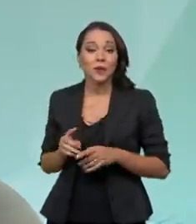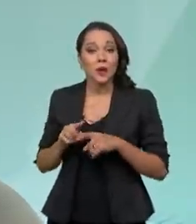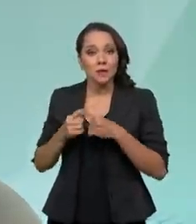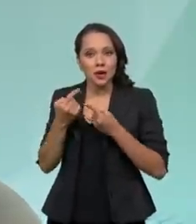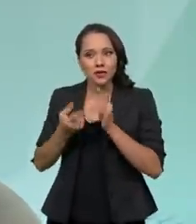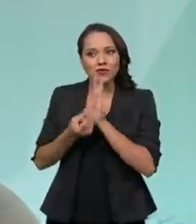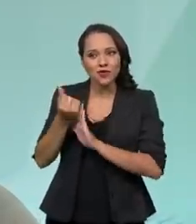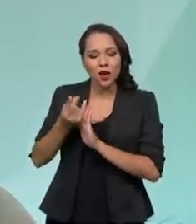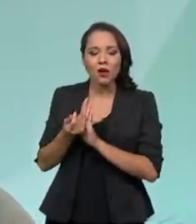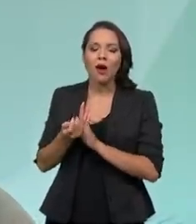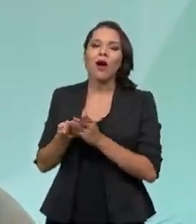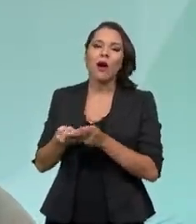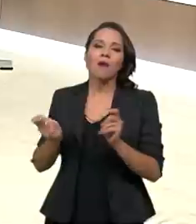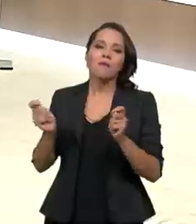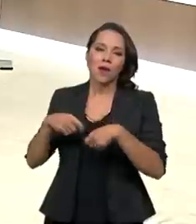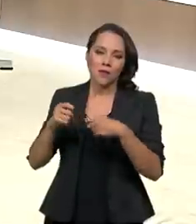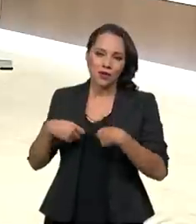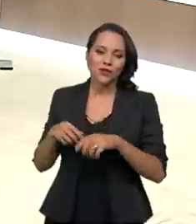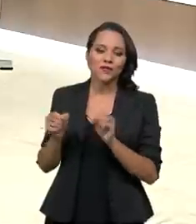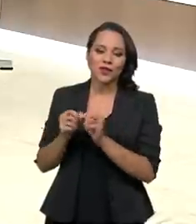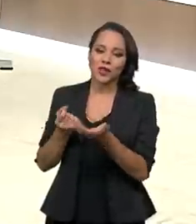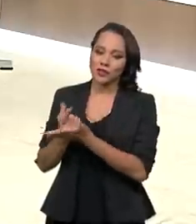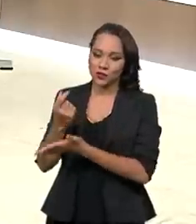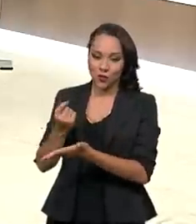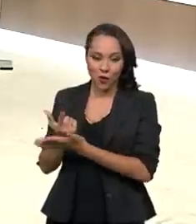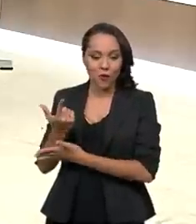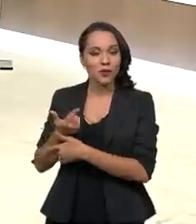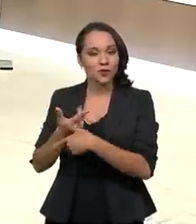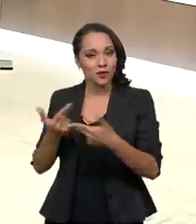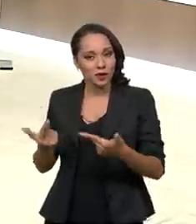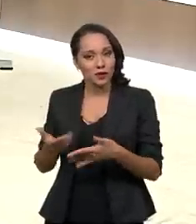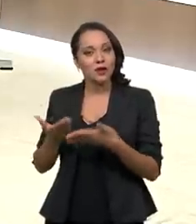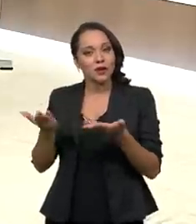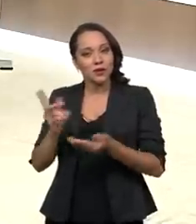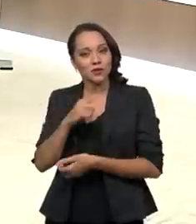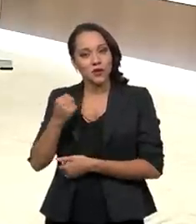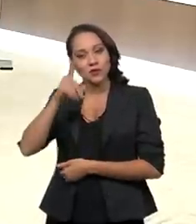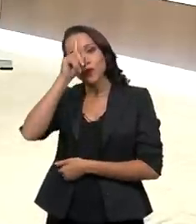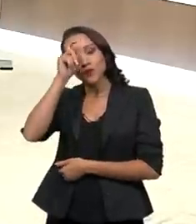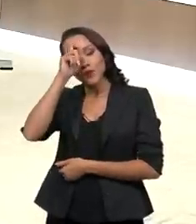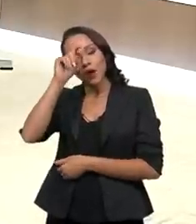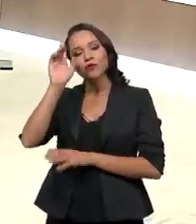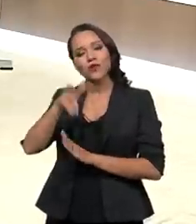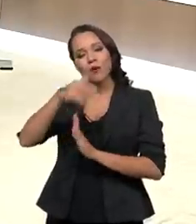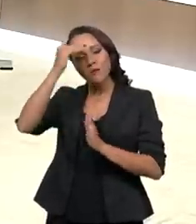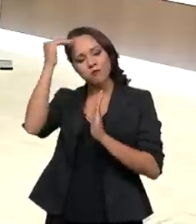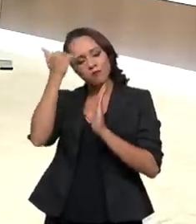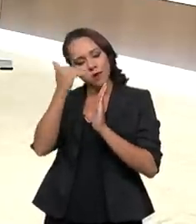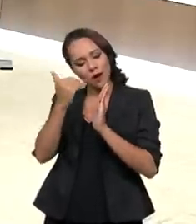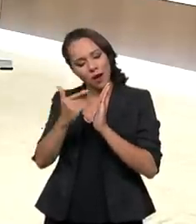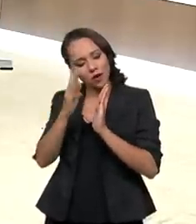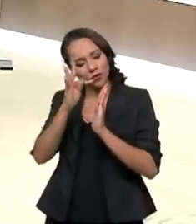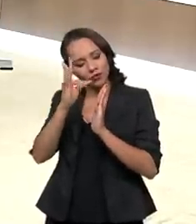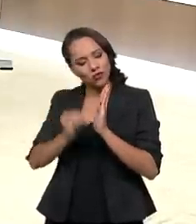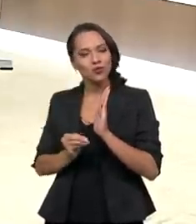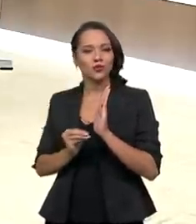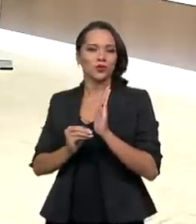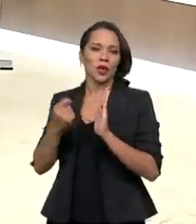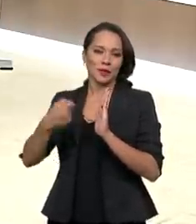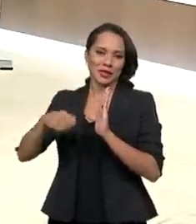esses recursos nos permitiram, então, fazer essas aquisições, de maneira que os nossos hospitais cumpriram com aquilo que era esperado,